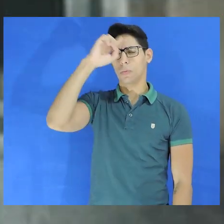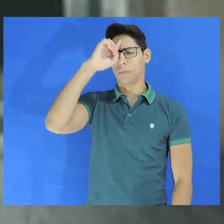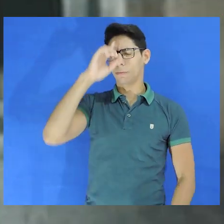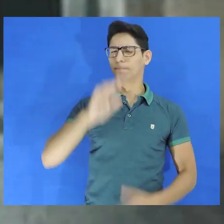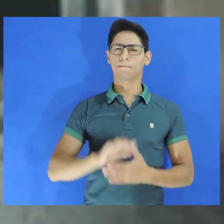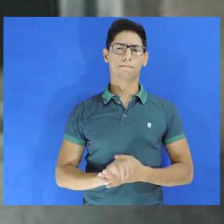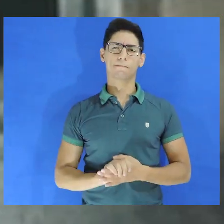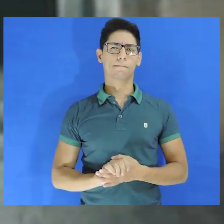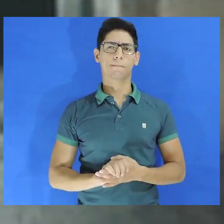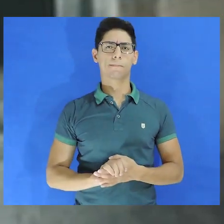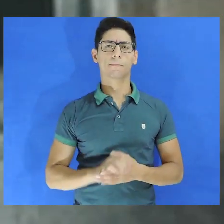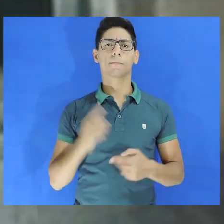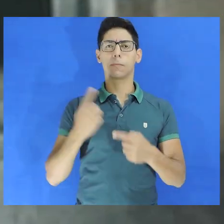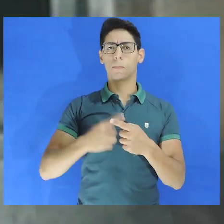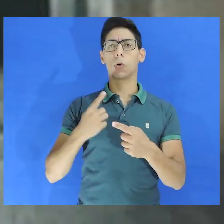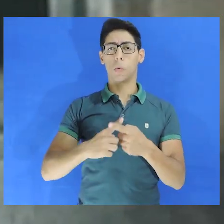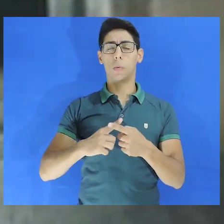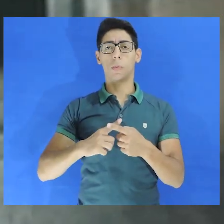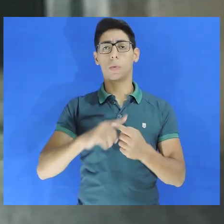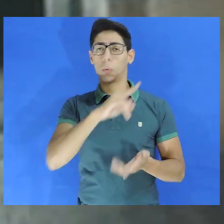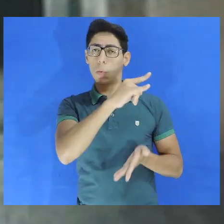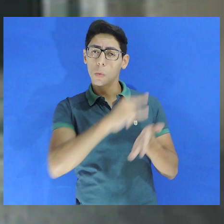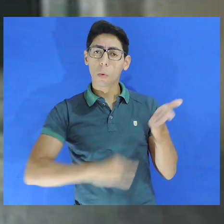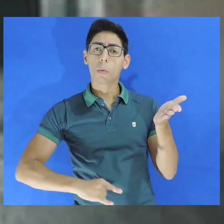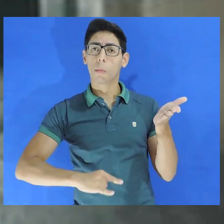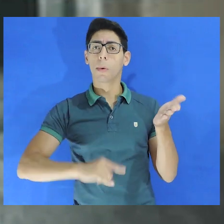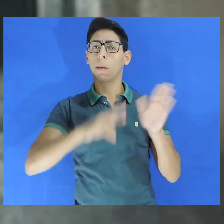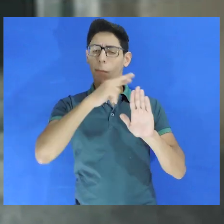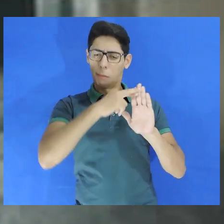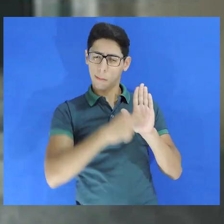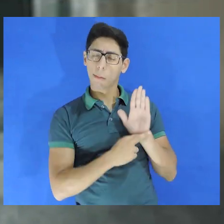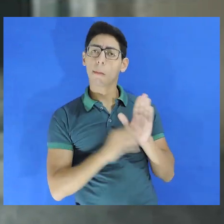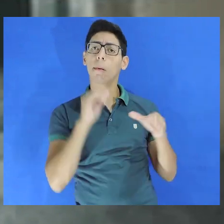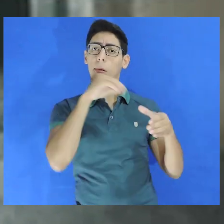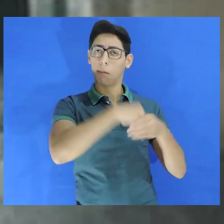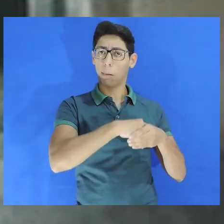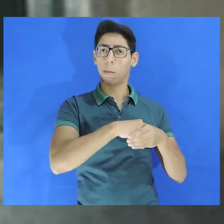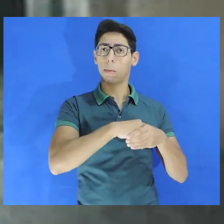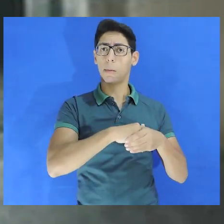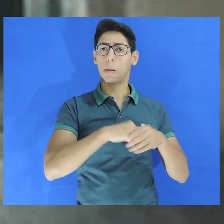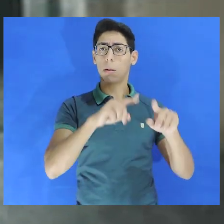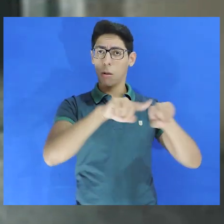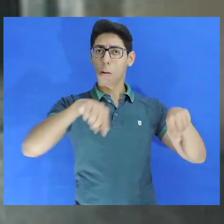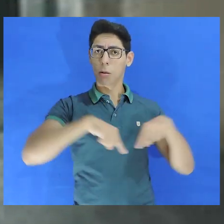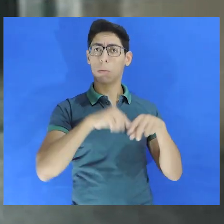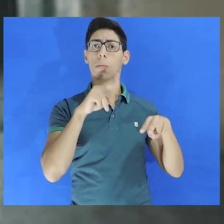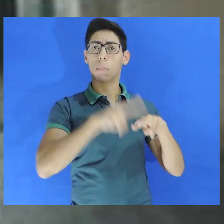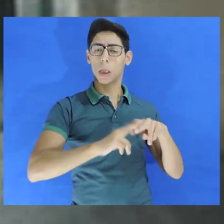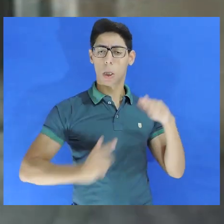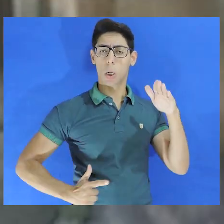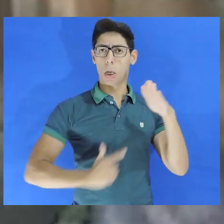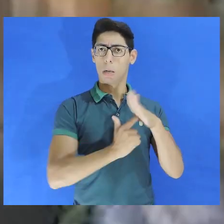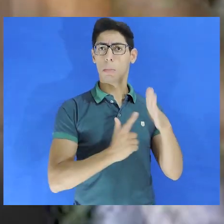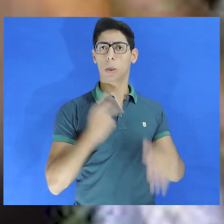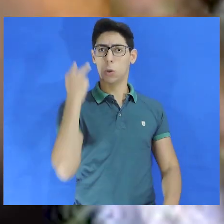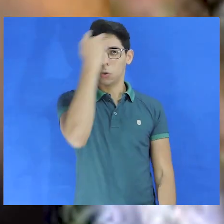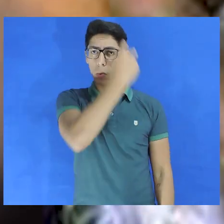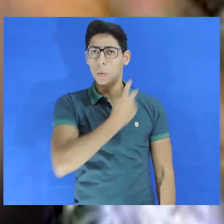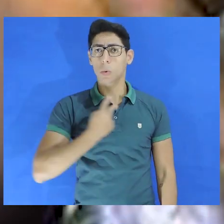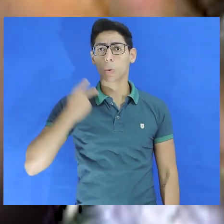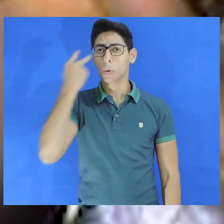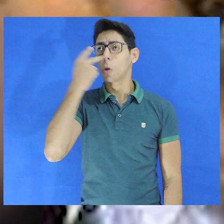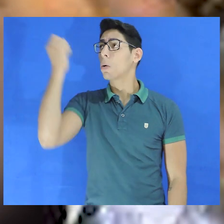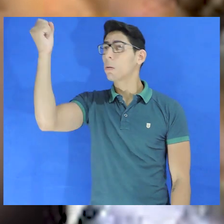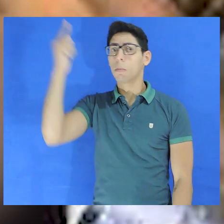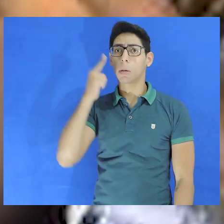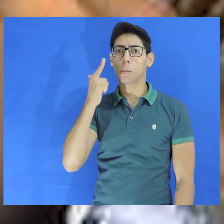a prescrição da Lei de Execução Penal para o regime disciplinar diferenciado de limite de duas horas de